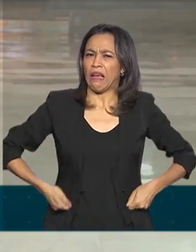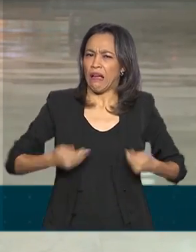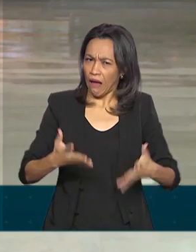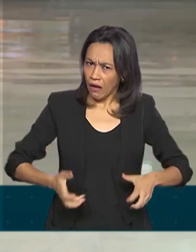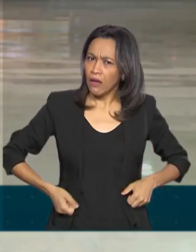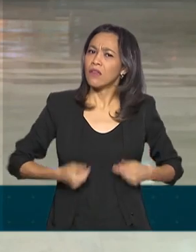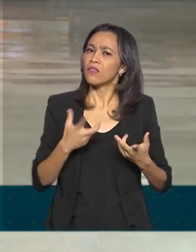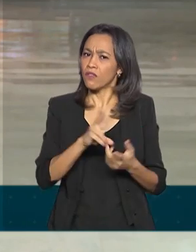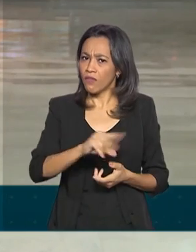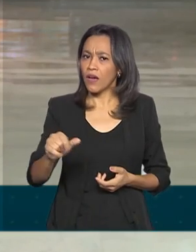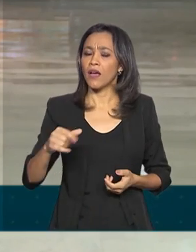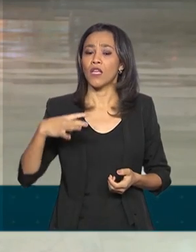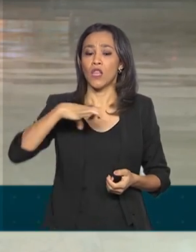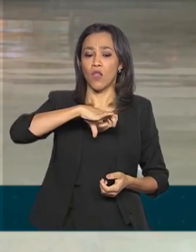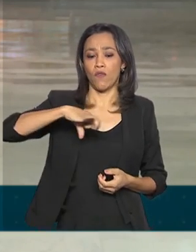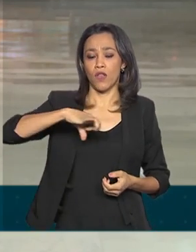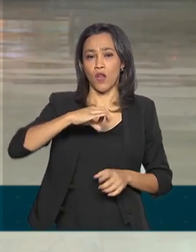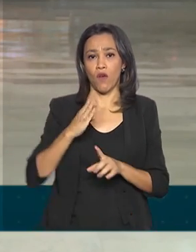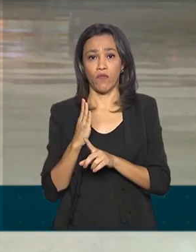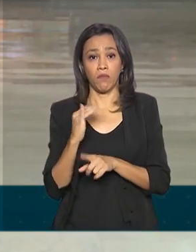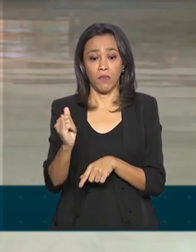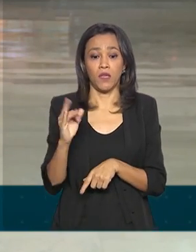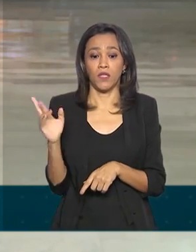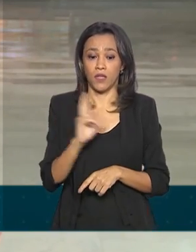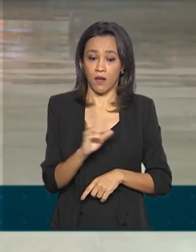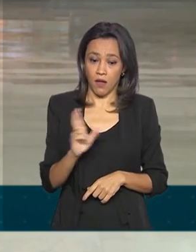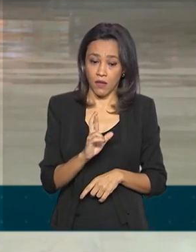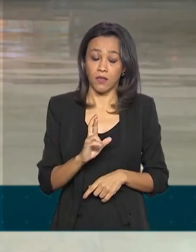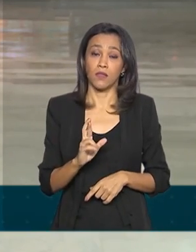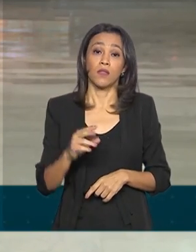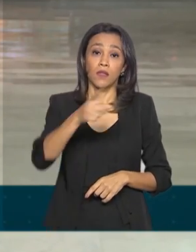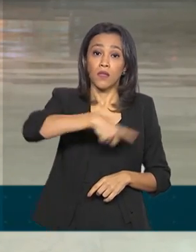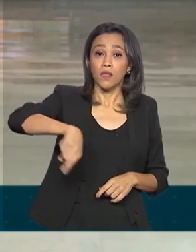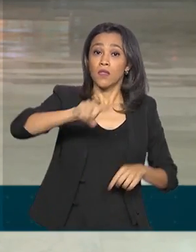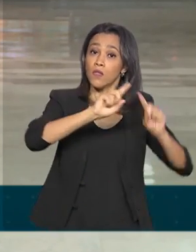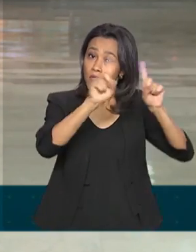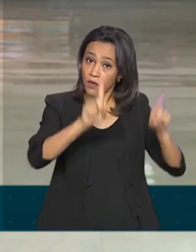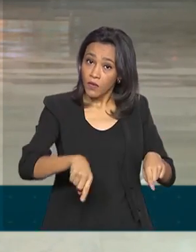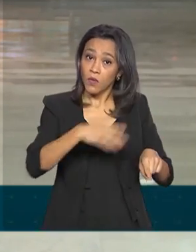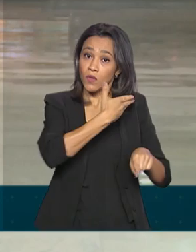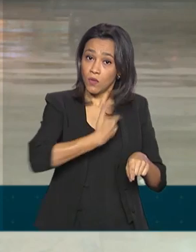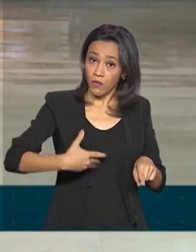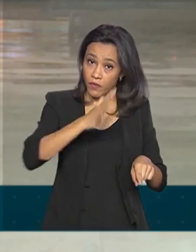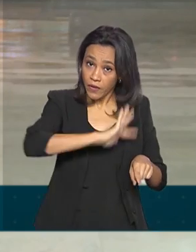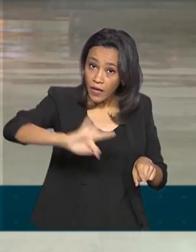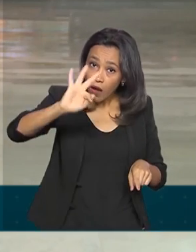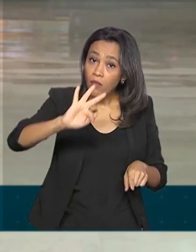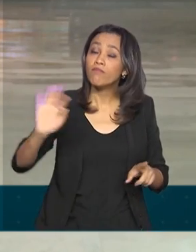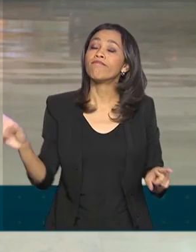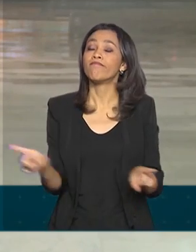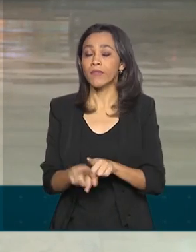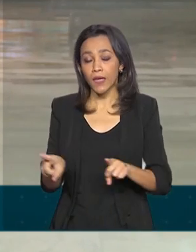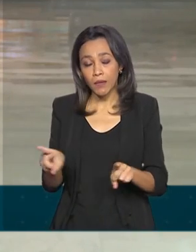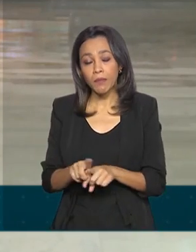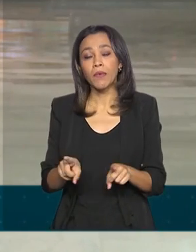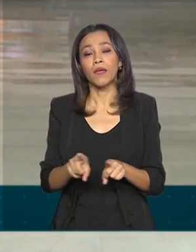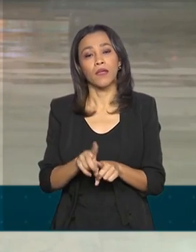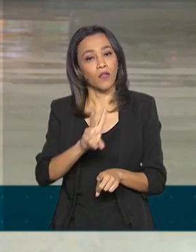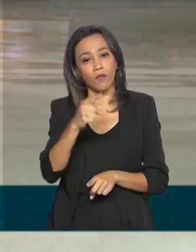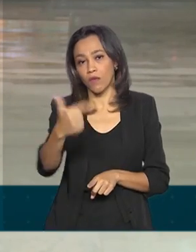chegar a 99 bilhões de reais. Os servidores públicos federais também vão ficar com os salários